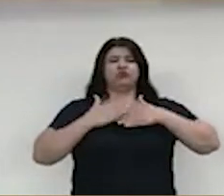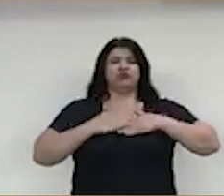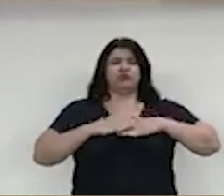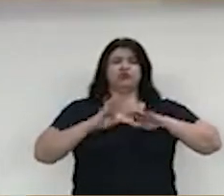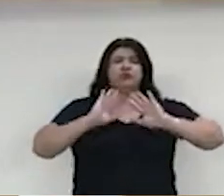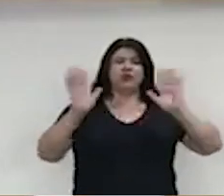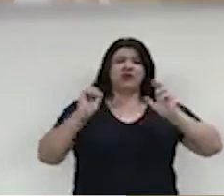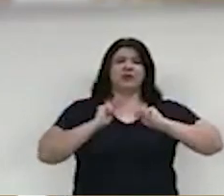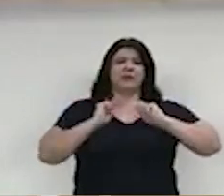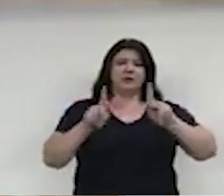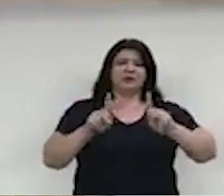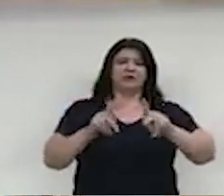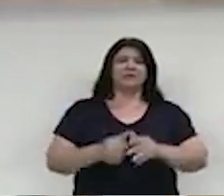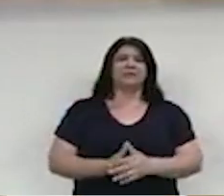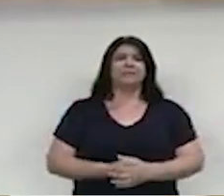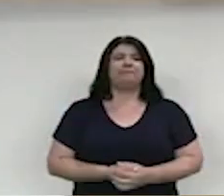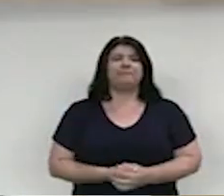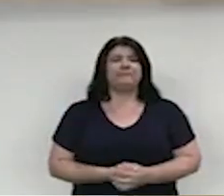aposentado.